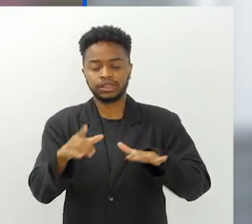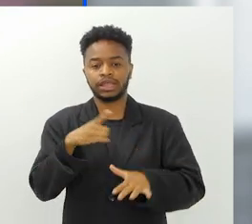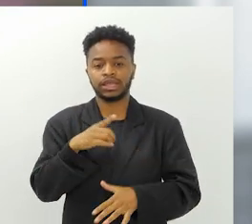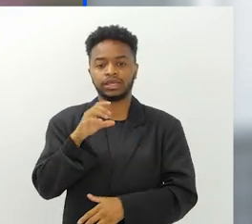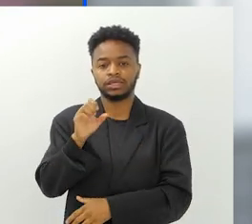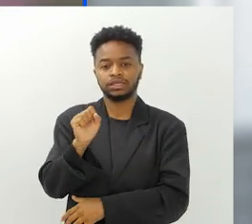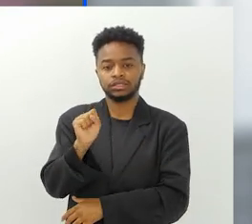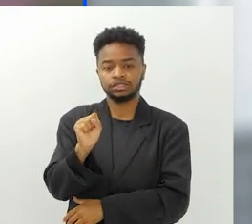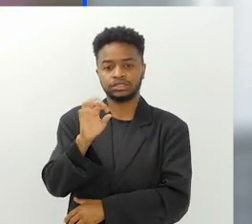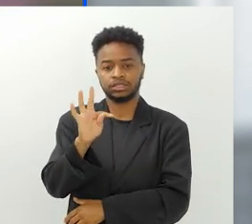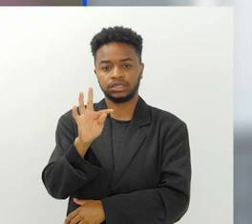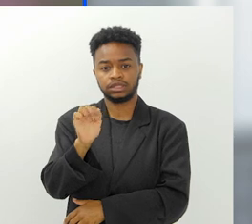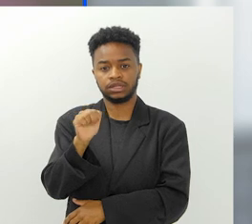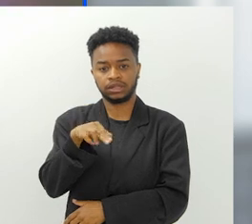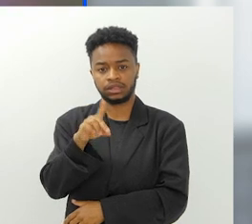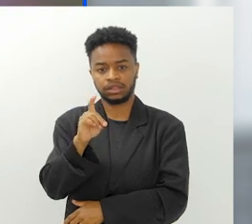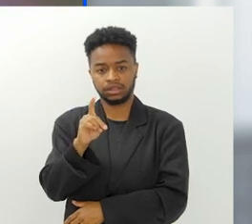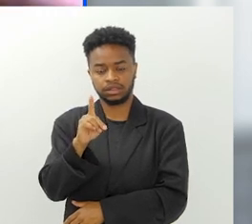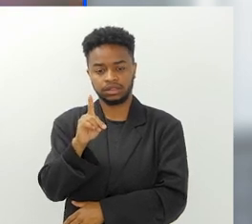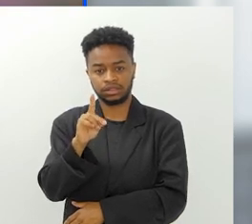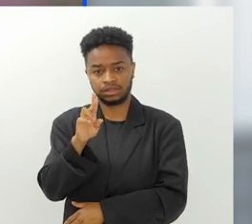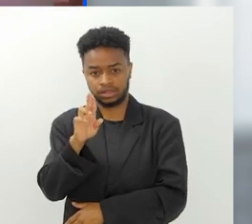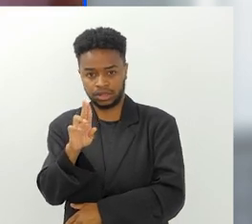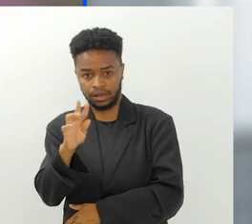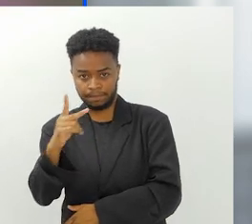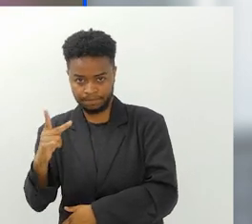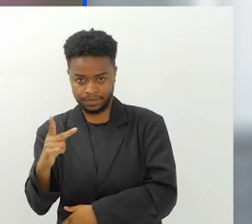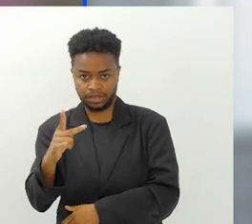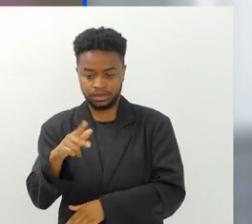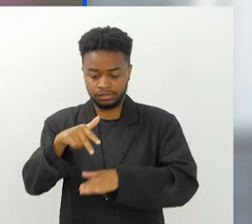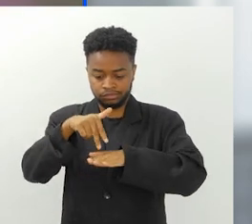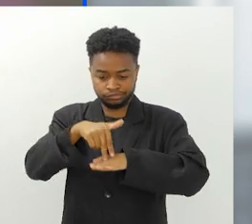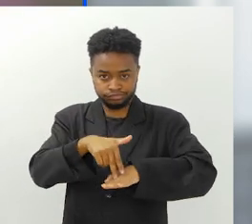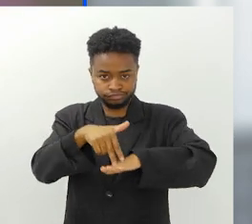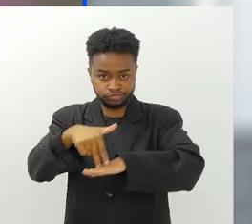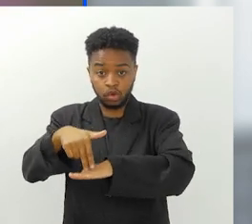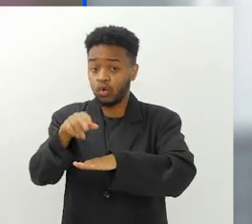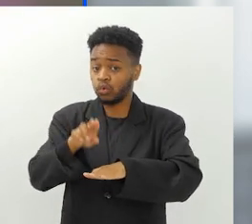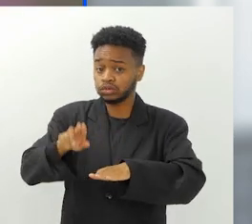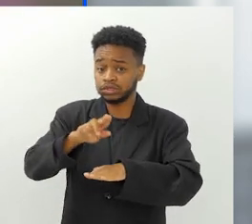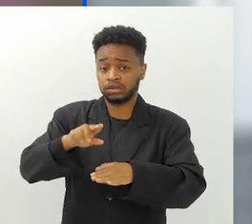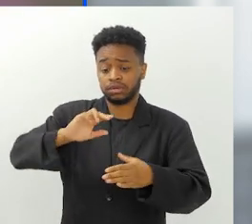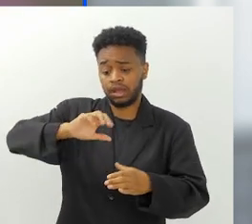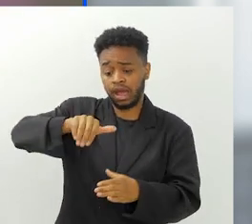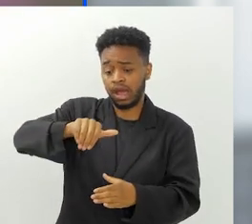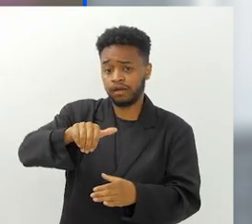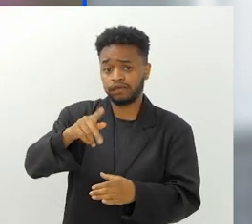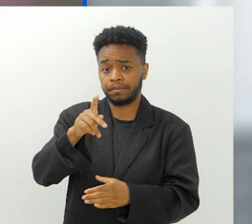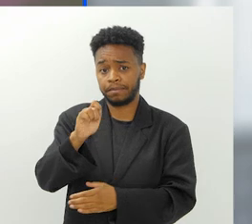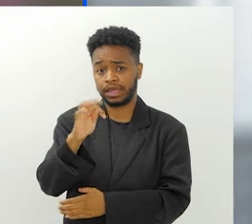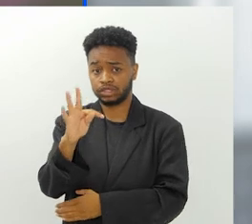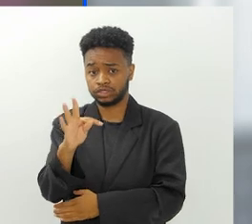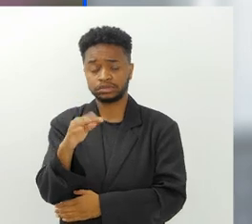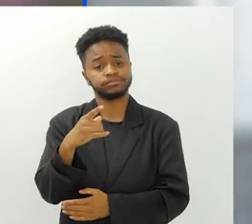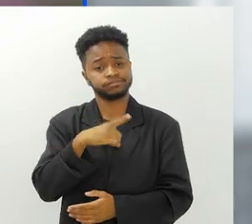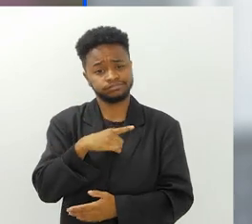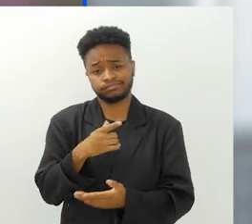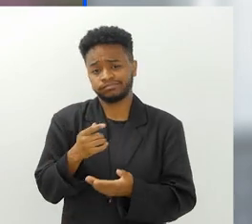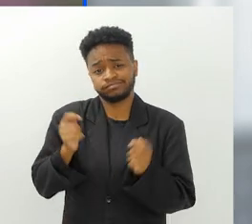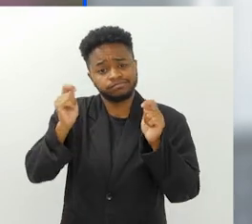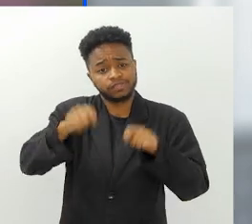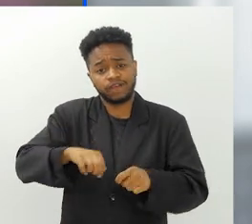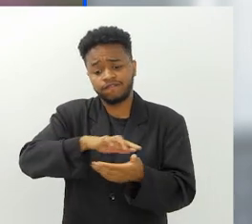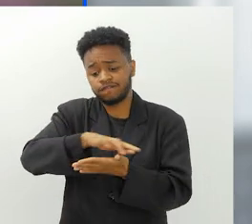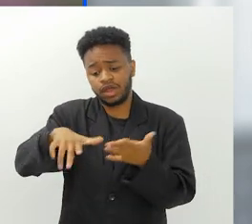Stand Up PET. Eles fizeram pranchas de stand-up utilizando garrafas PET. Então, assim, existe uma